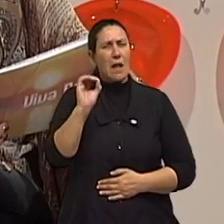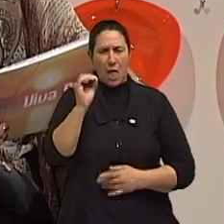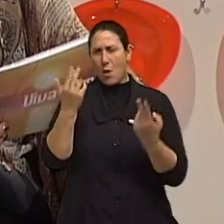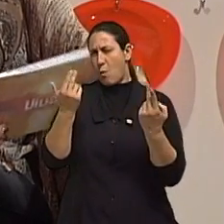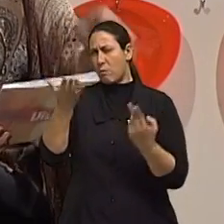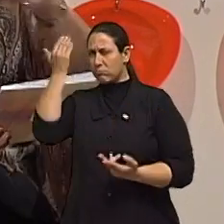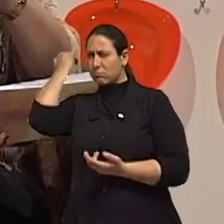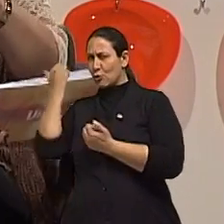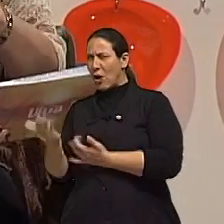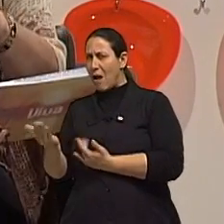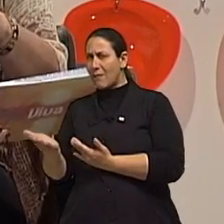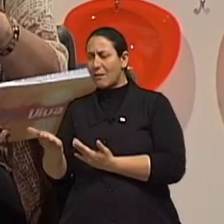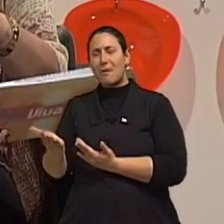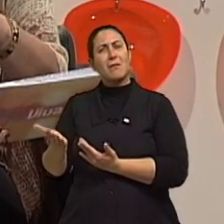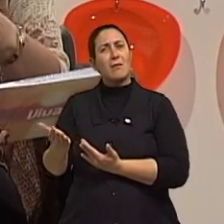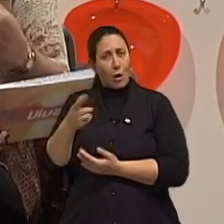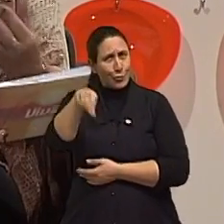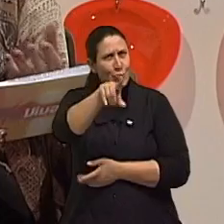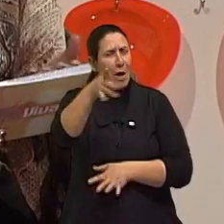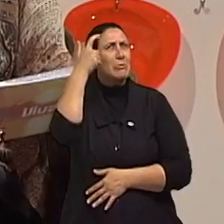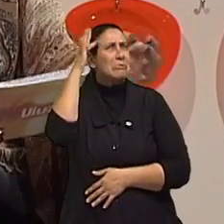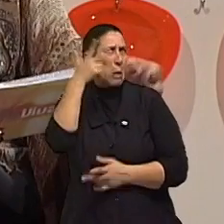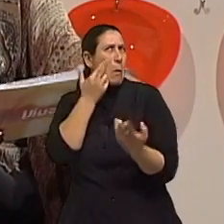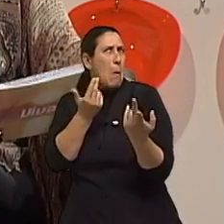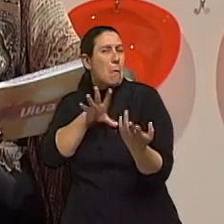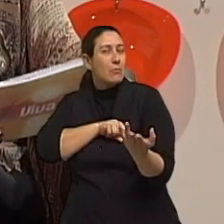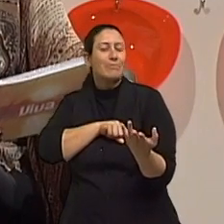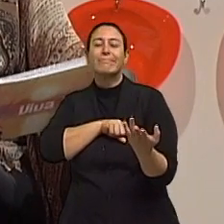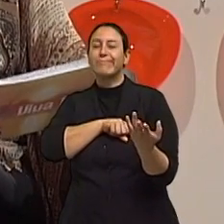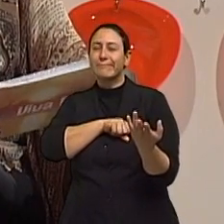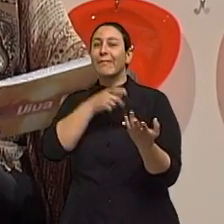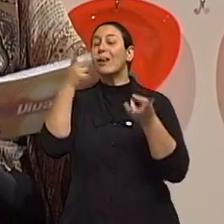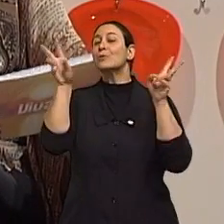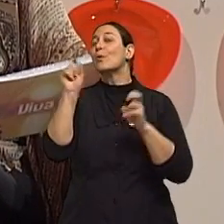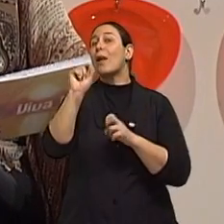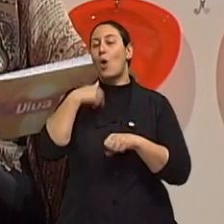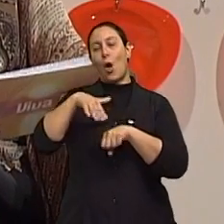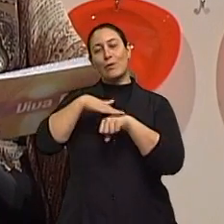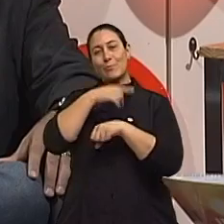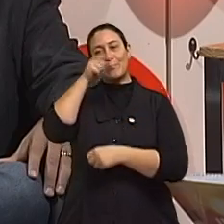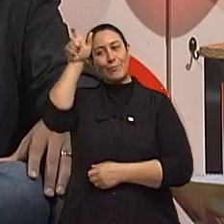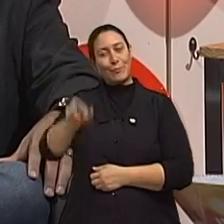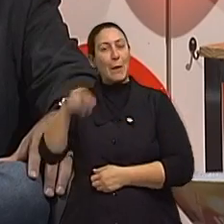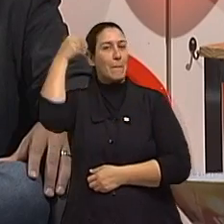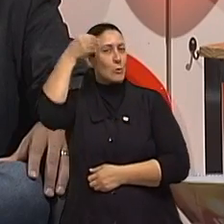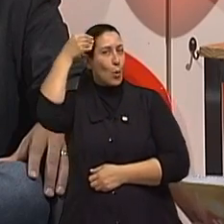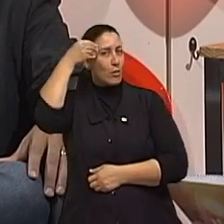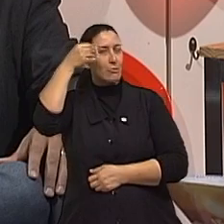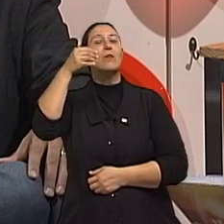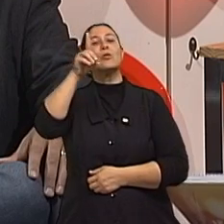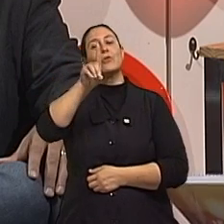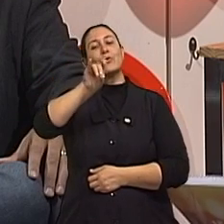jovens? Ah, já se perguntou isso? Para falar sobre este assunto, eu converso com o psicólogo Diego Vilas